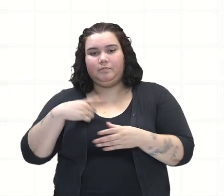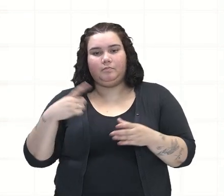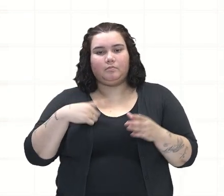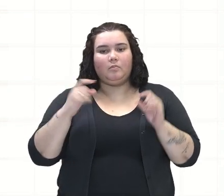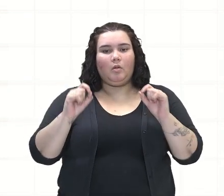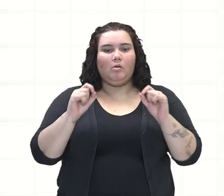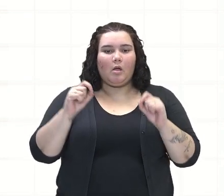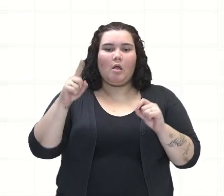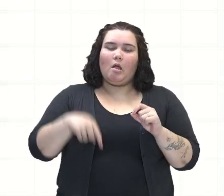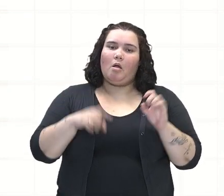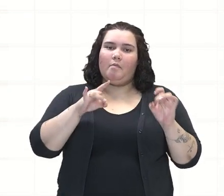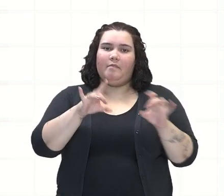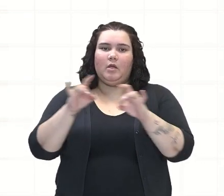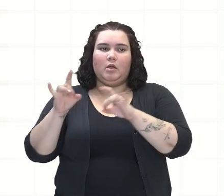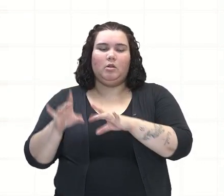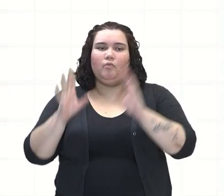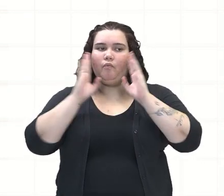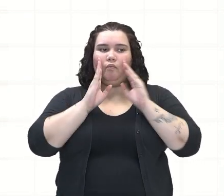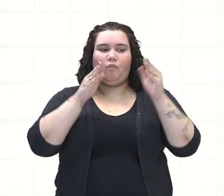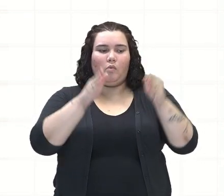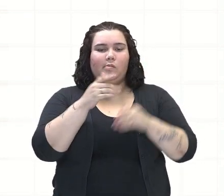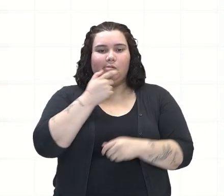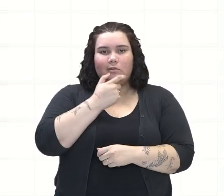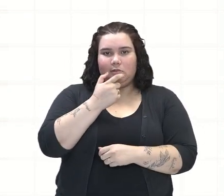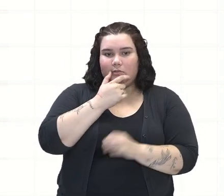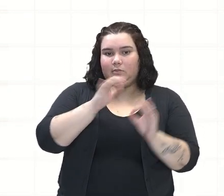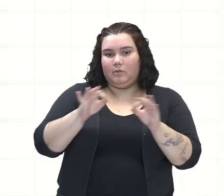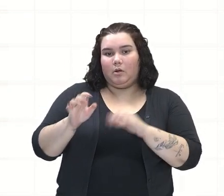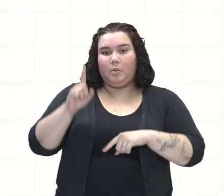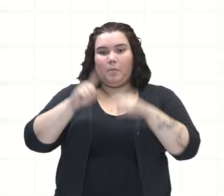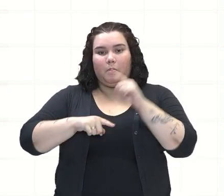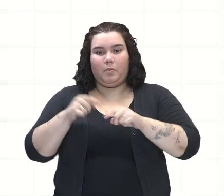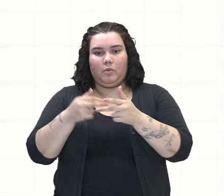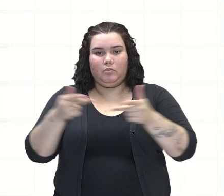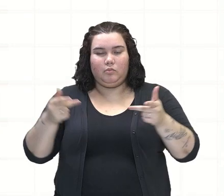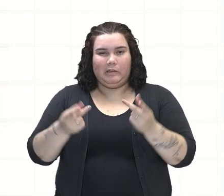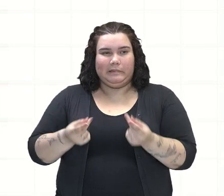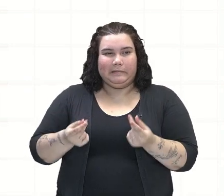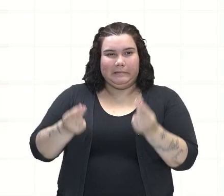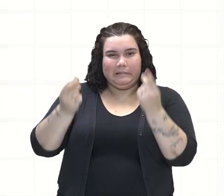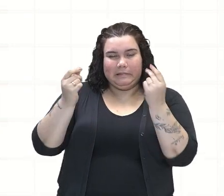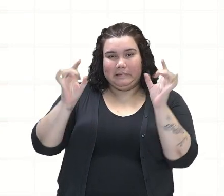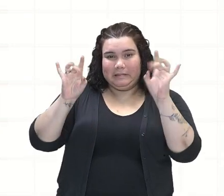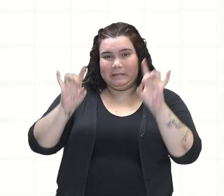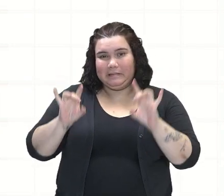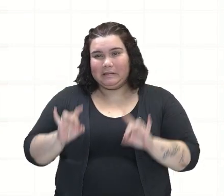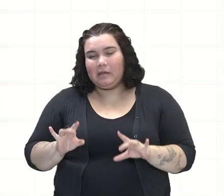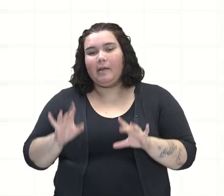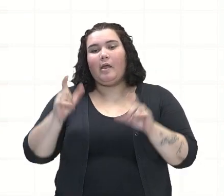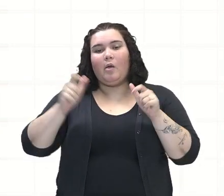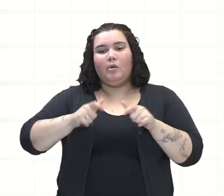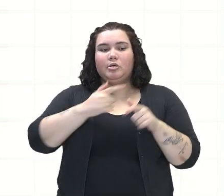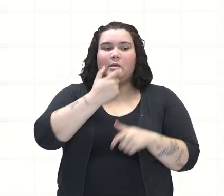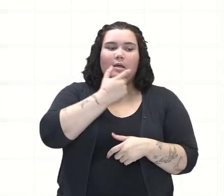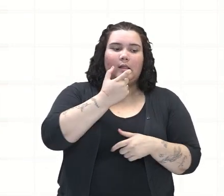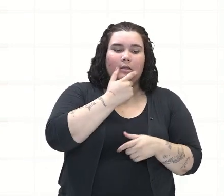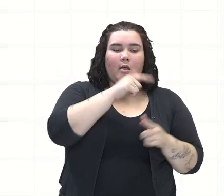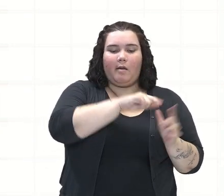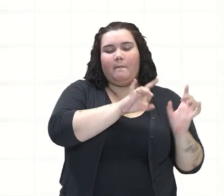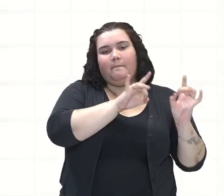basicamente, era para abastecer o mercado inglês. E os produtos de luxo, em especial, eram importados da